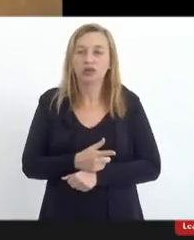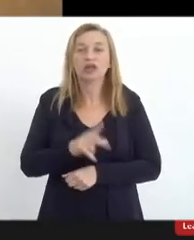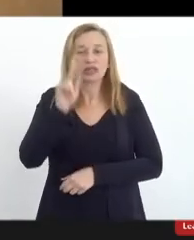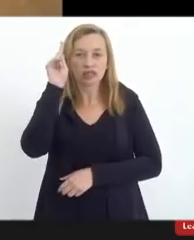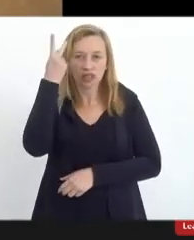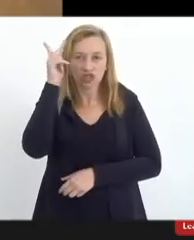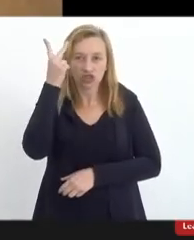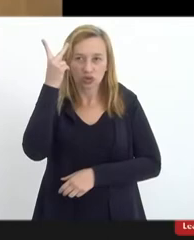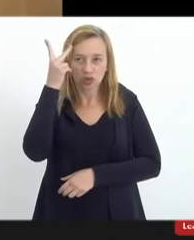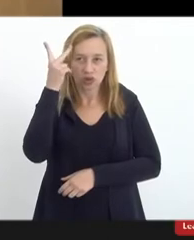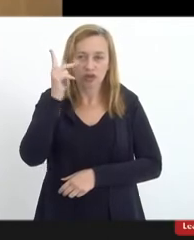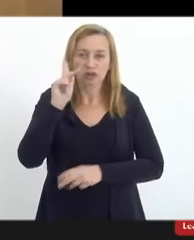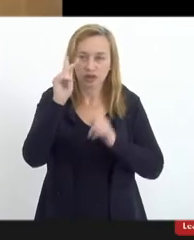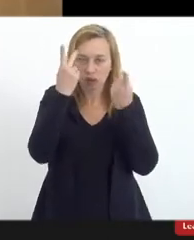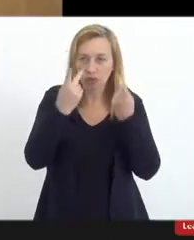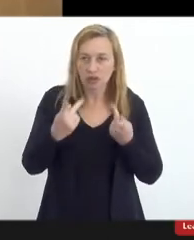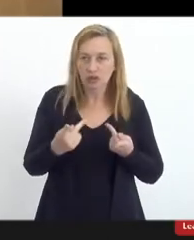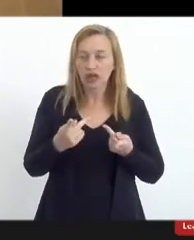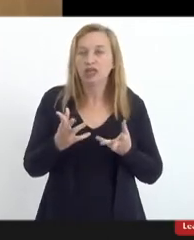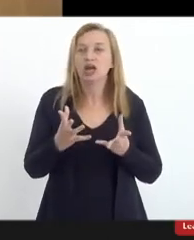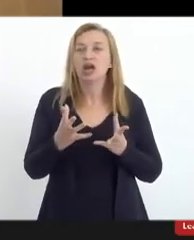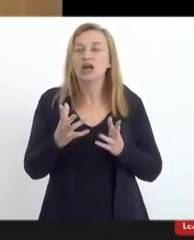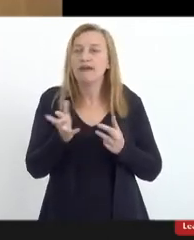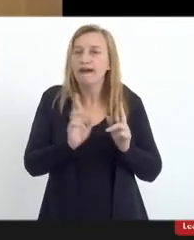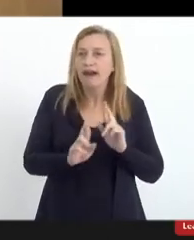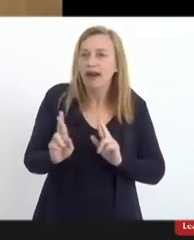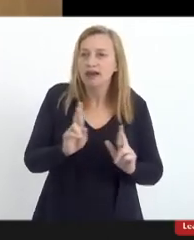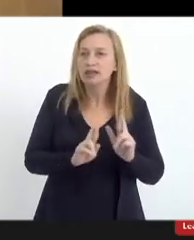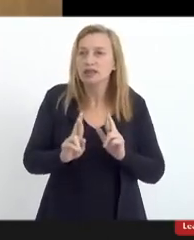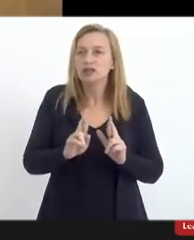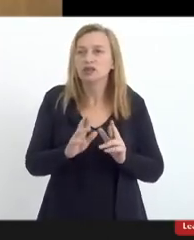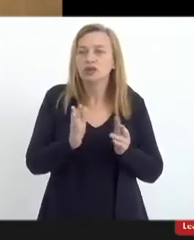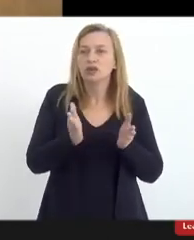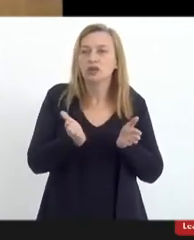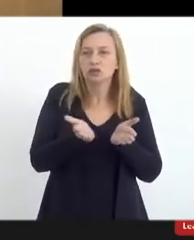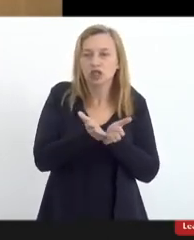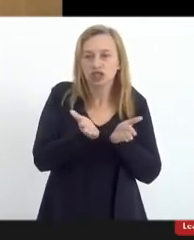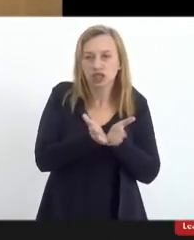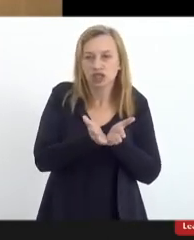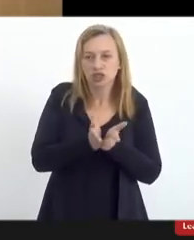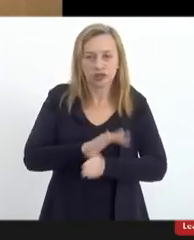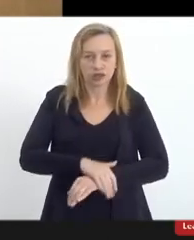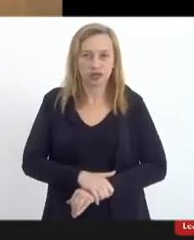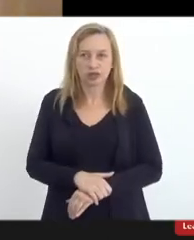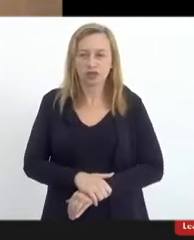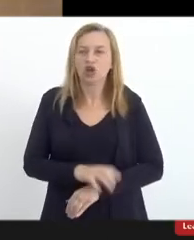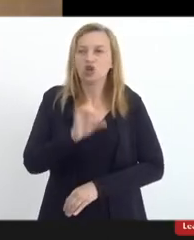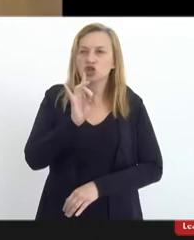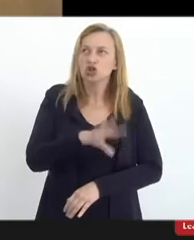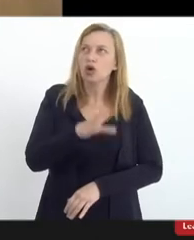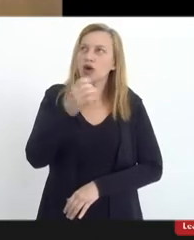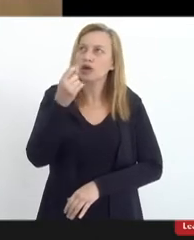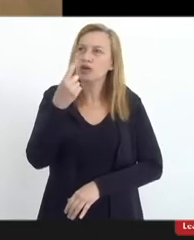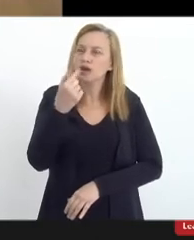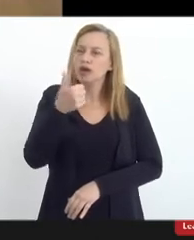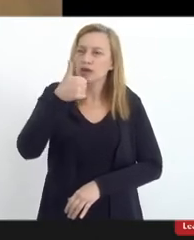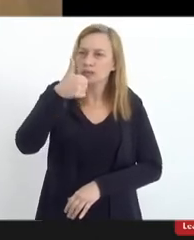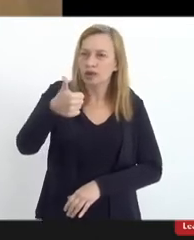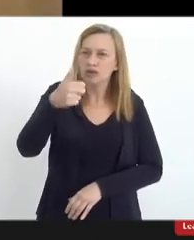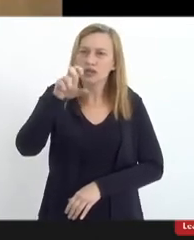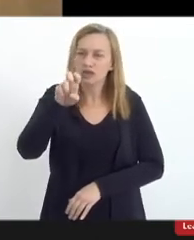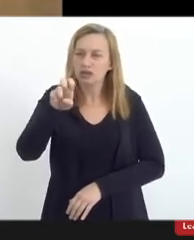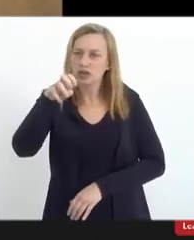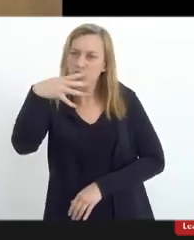história da humanidade em relação ao cristianismo. Só em 1054 que houve essa